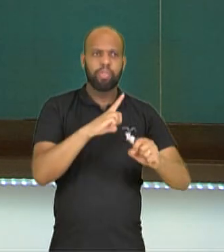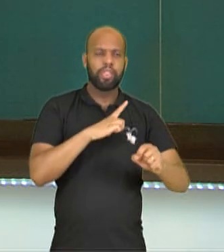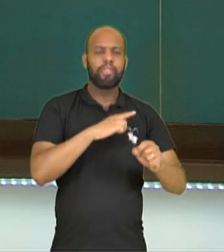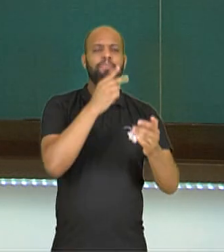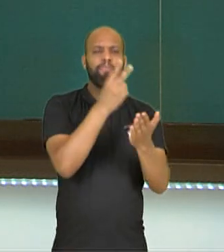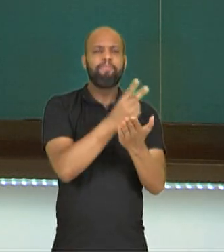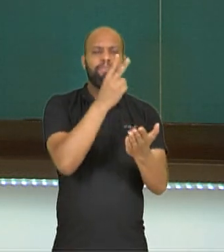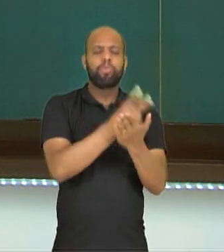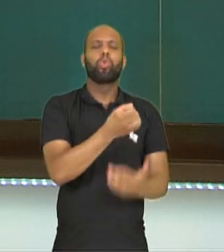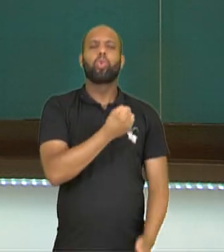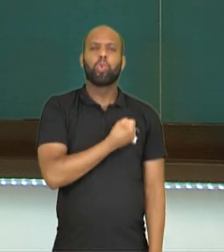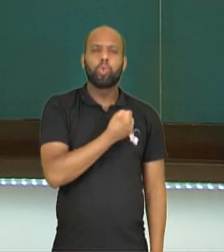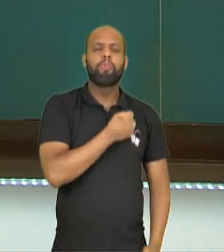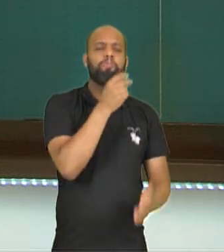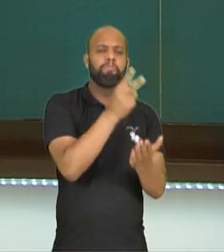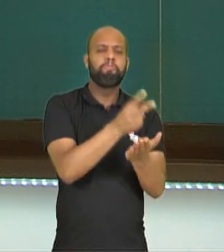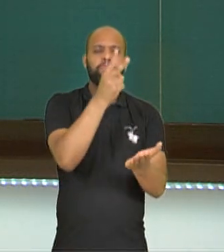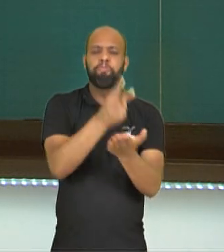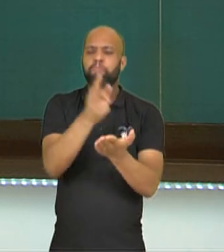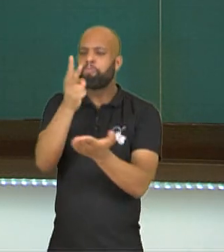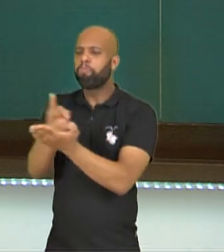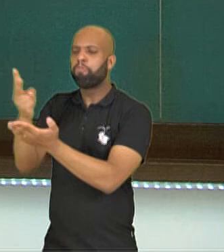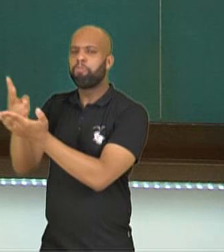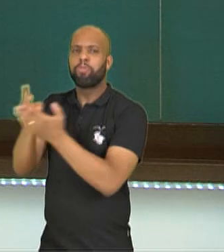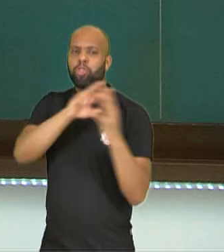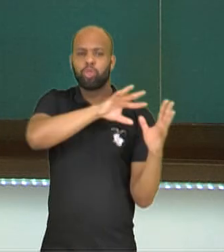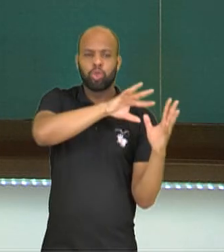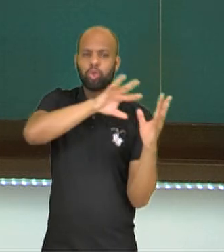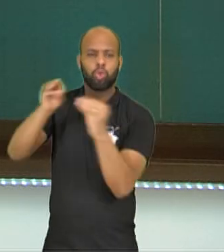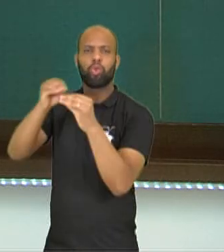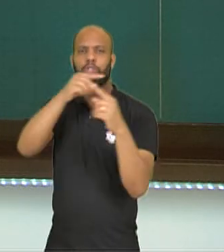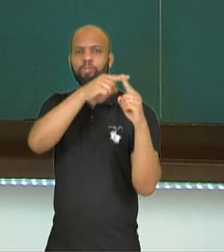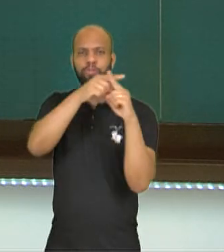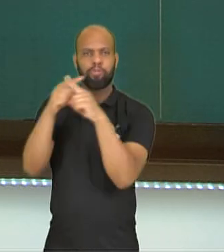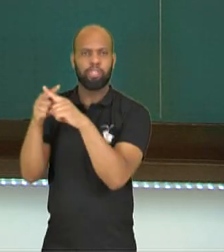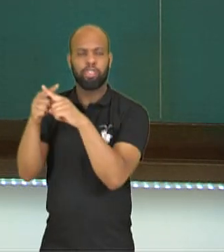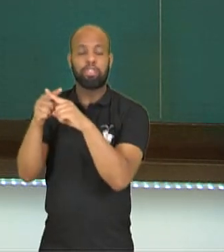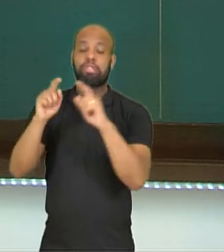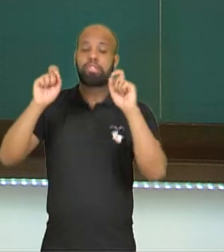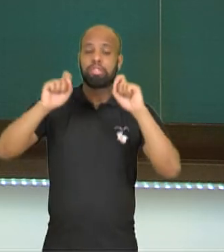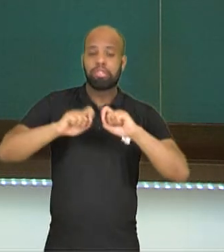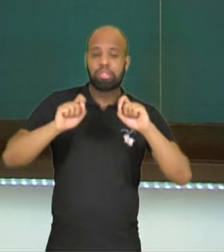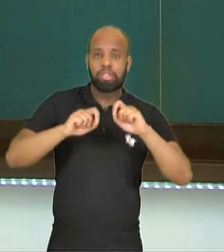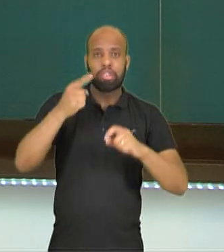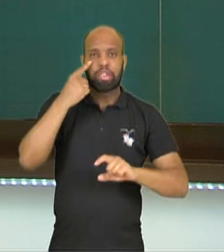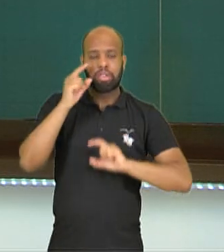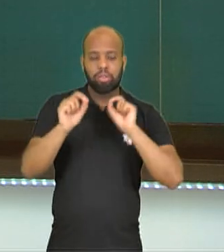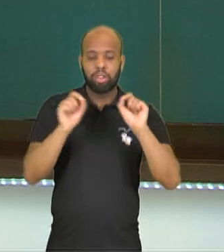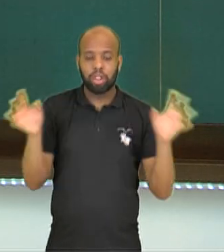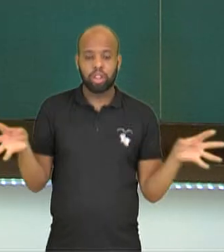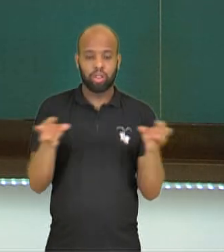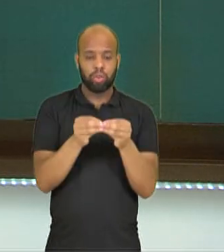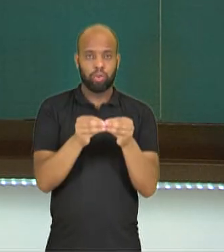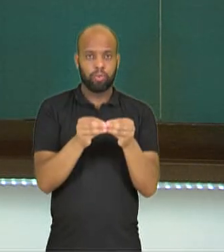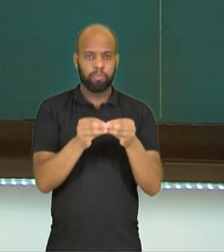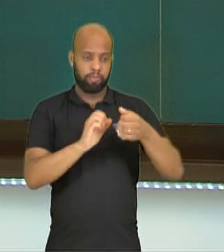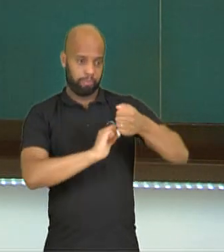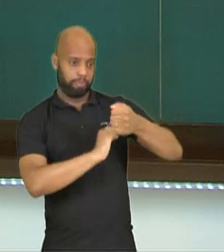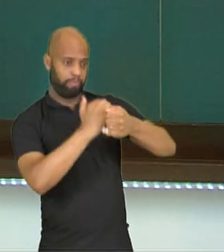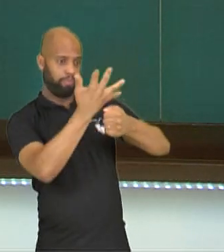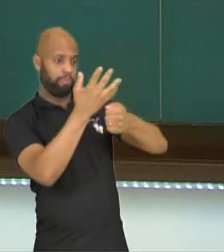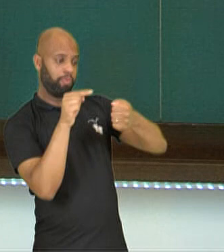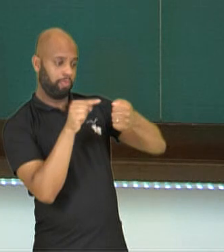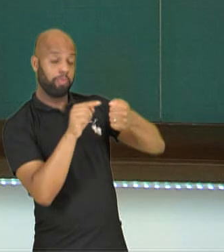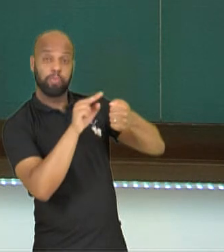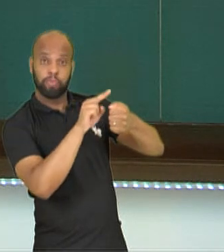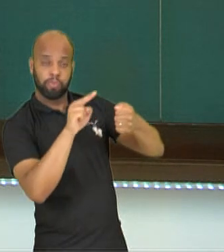mesmo carinha está se repetindo várias vezes. Então nós podemos escrever resumidamente isso, ó. Mantenha a base e coloca